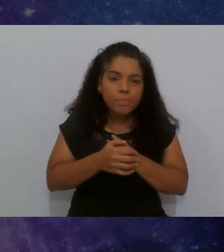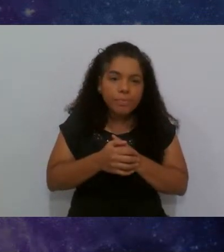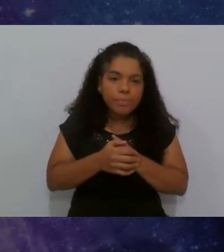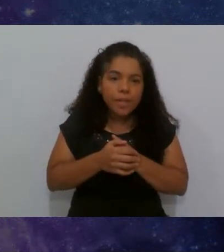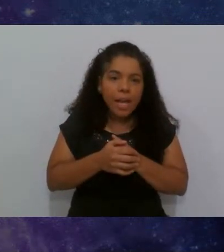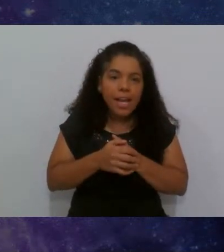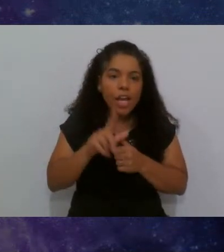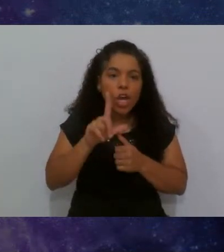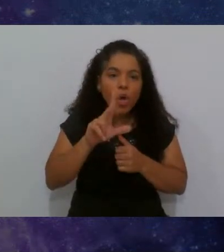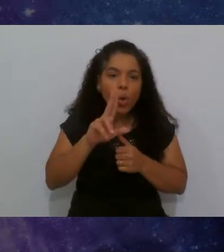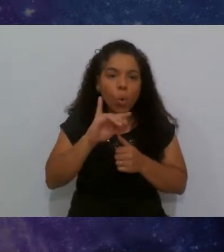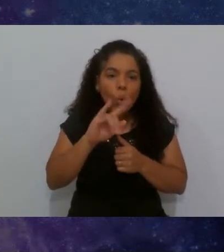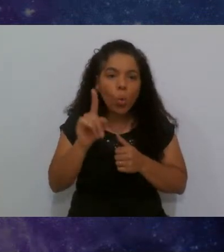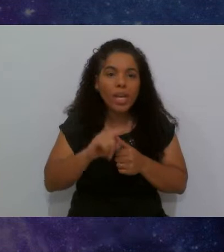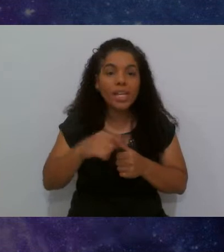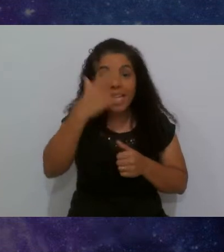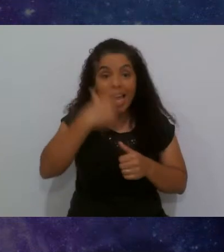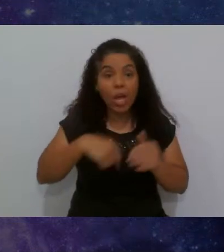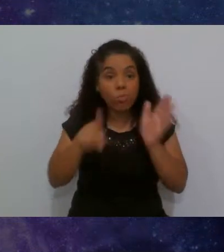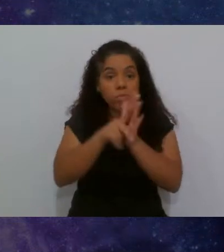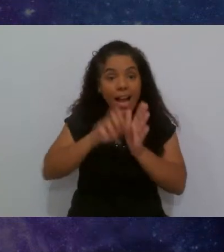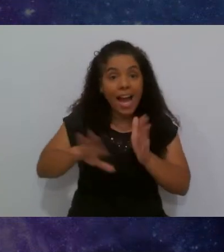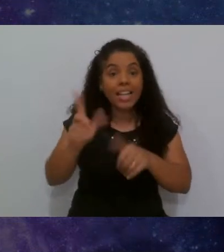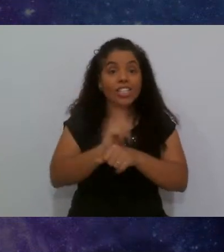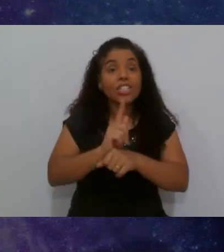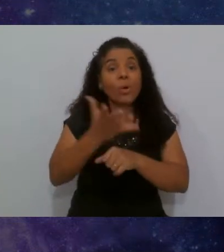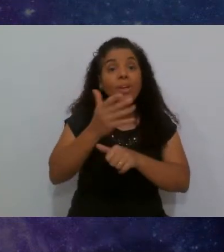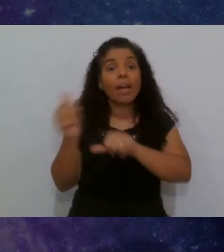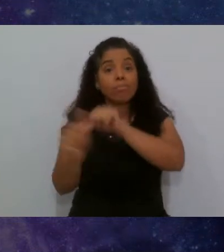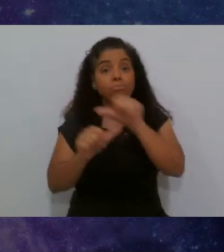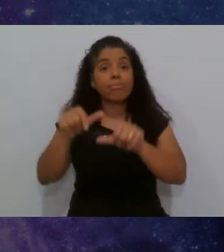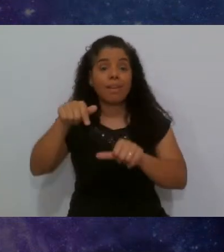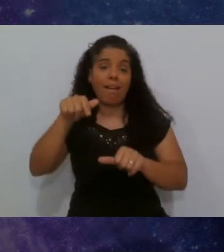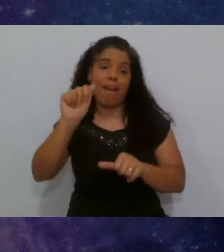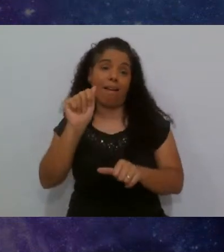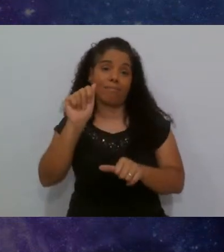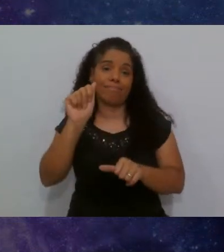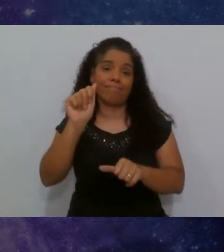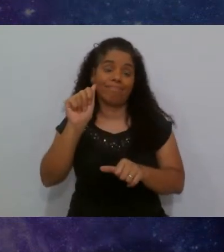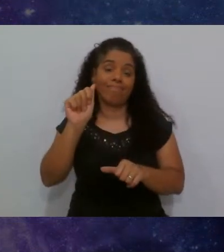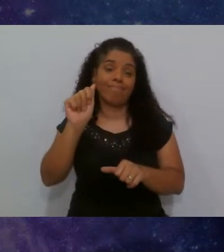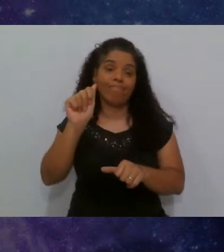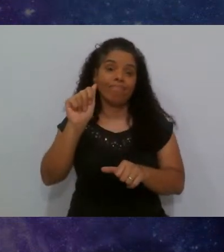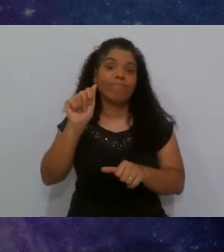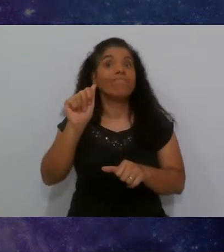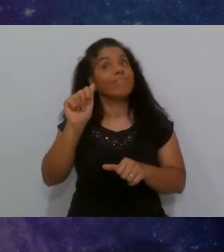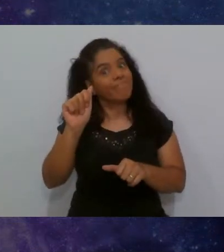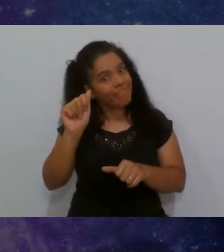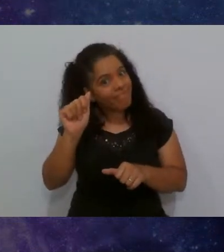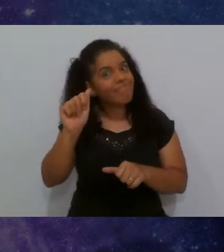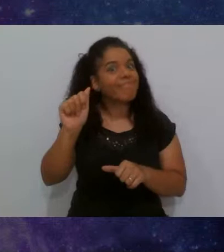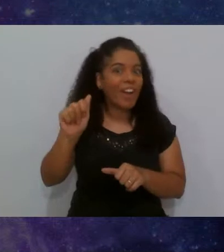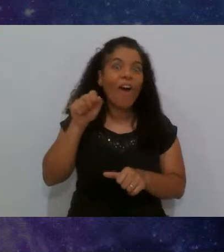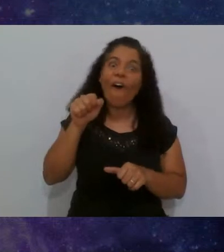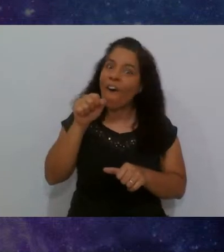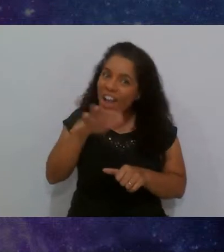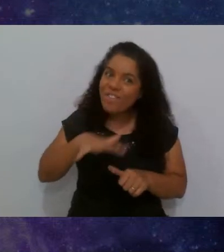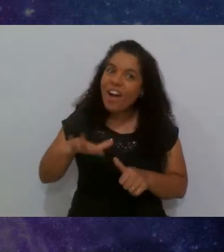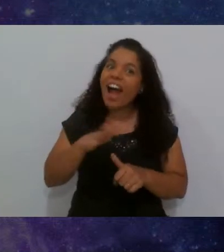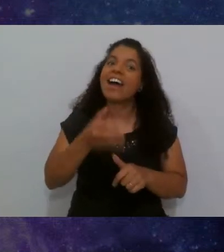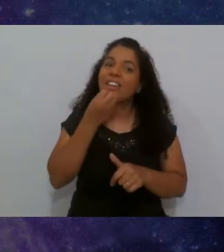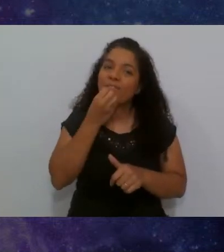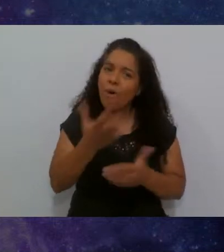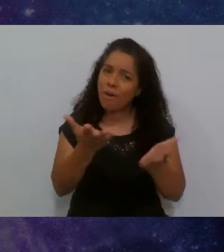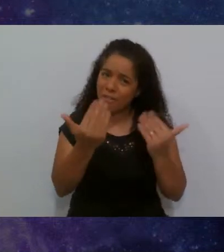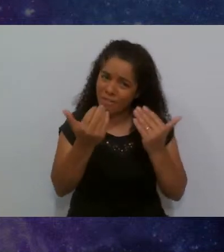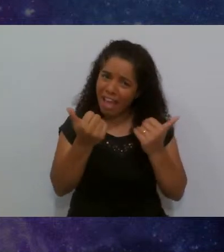Luiz, sou de gestão e quero ir para a QA. Cara, é uma área boa, venha, eu